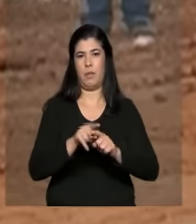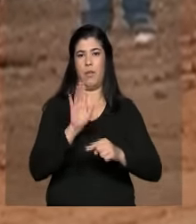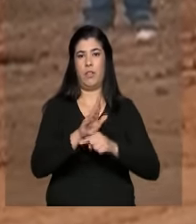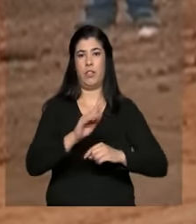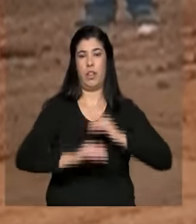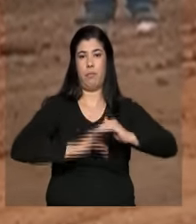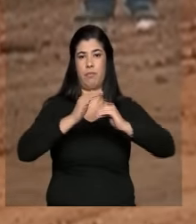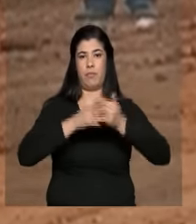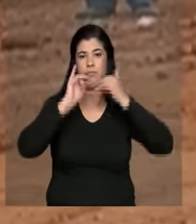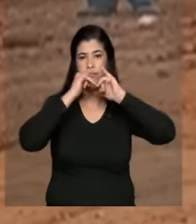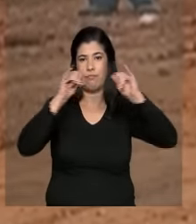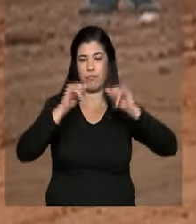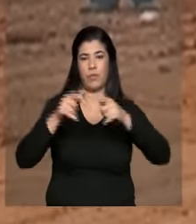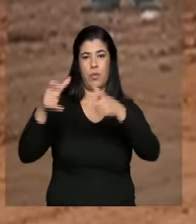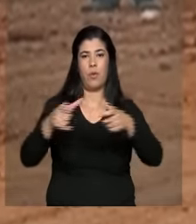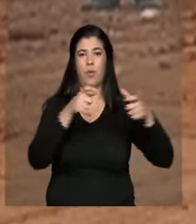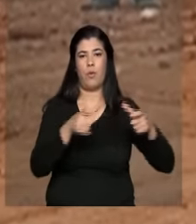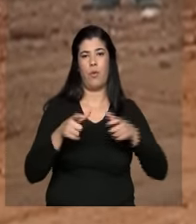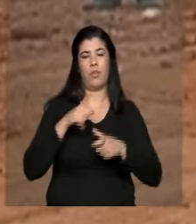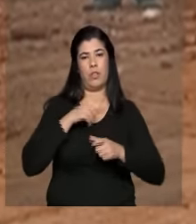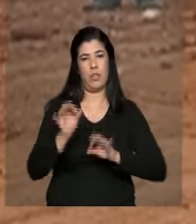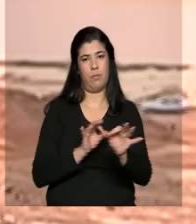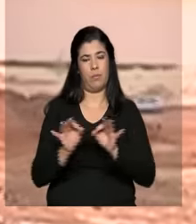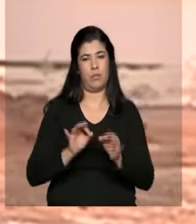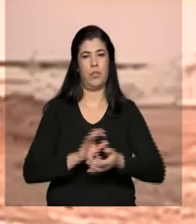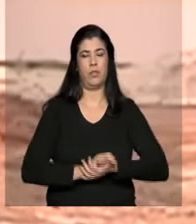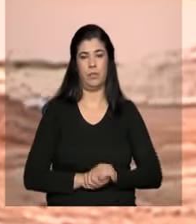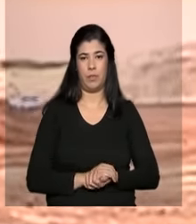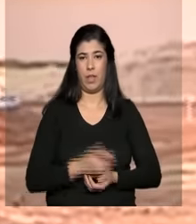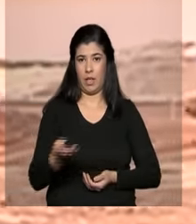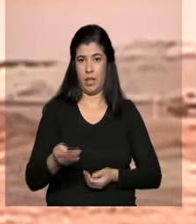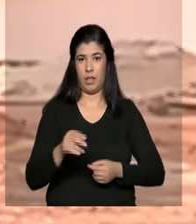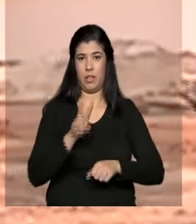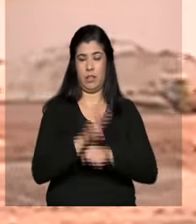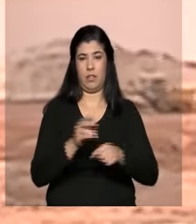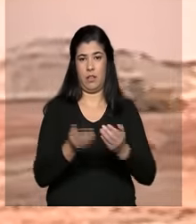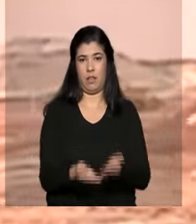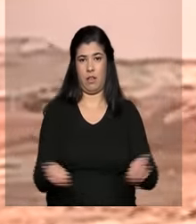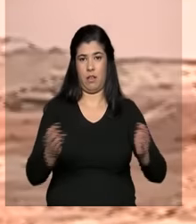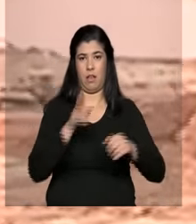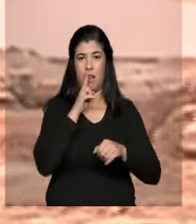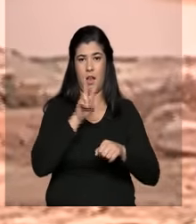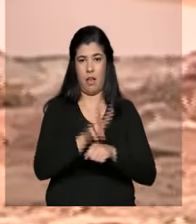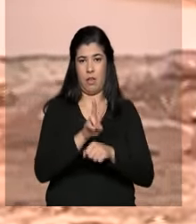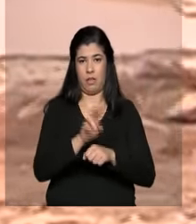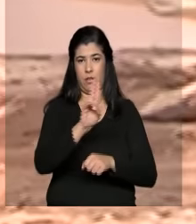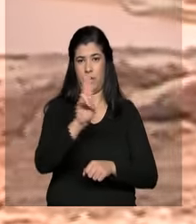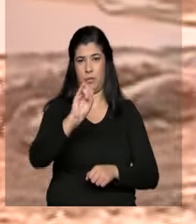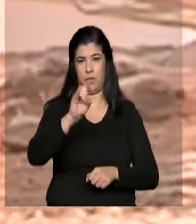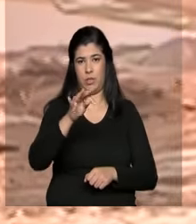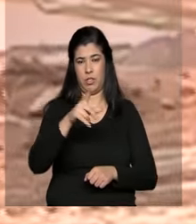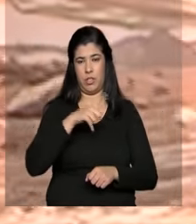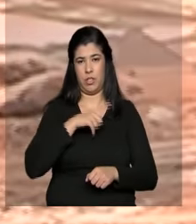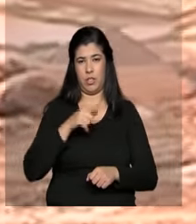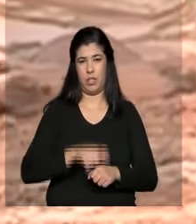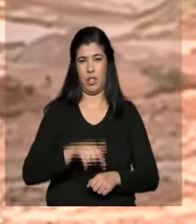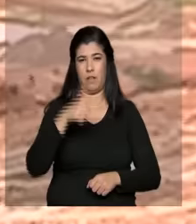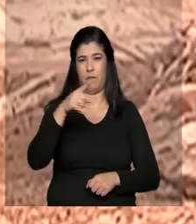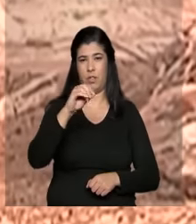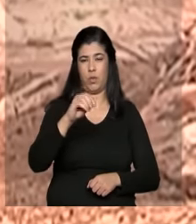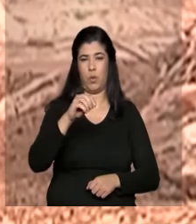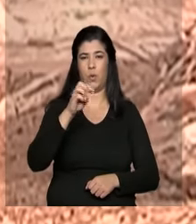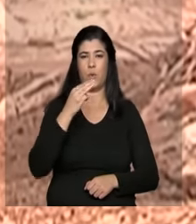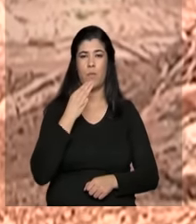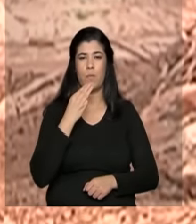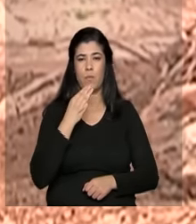vai ser utilizada nas estações de bombeamento do projeto. O reservatório do Jati vai acumular 28 milhões de metros cúbicos de